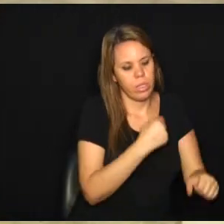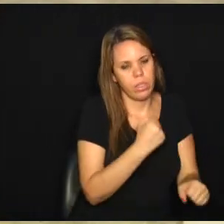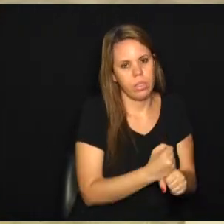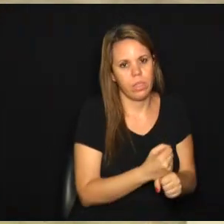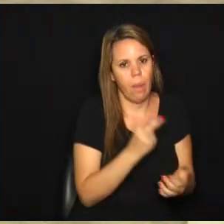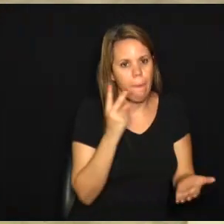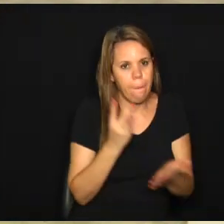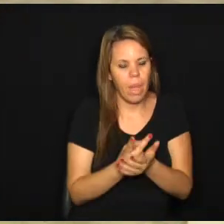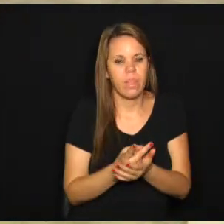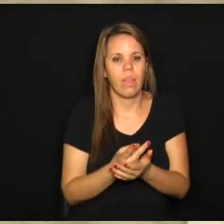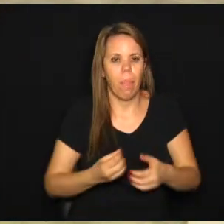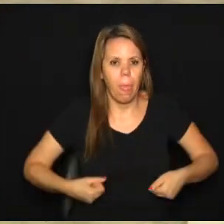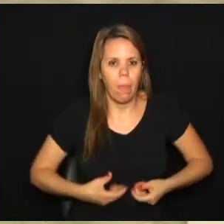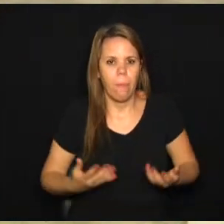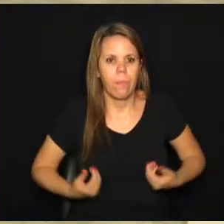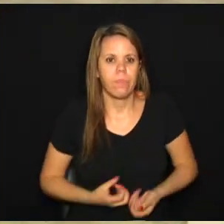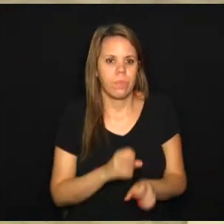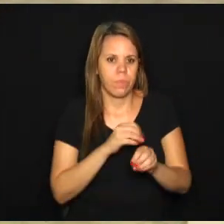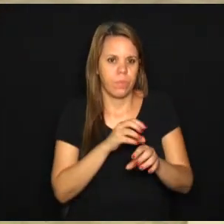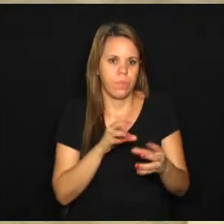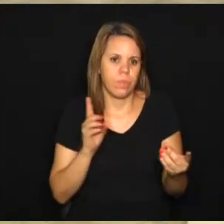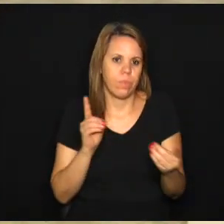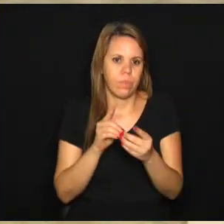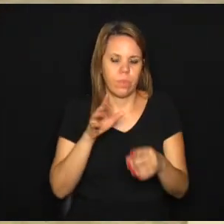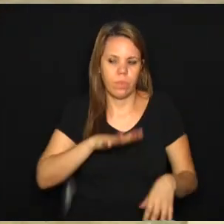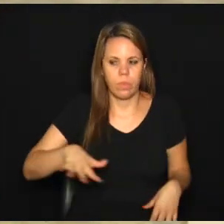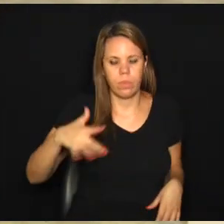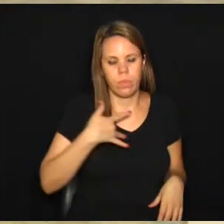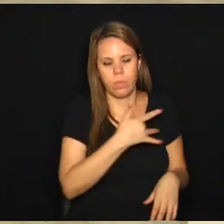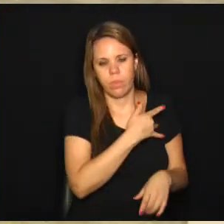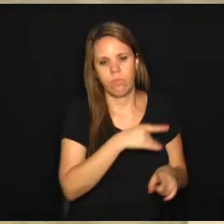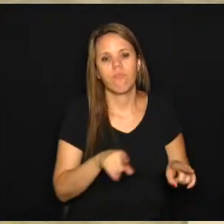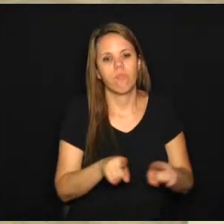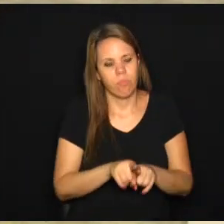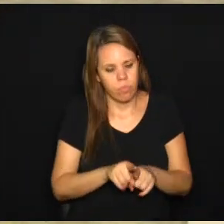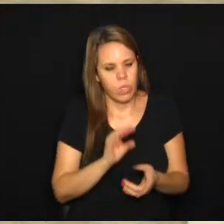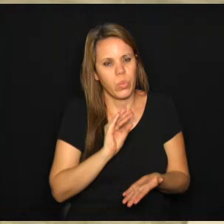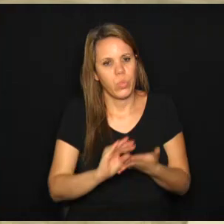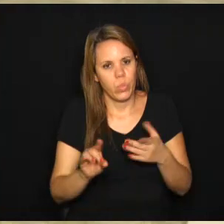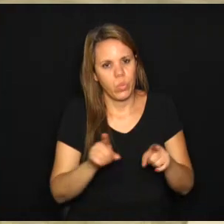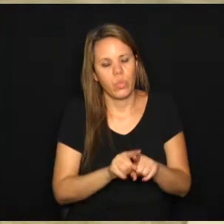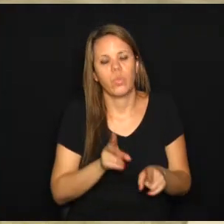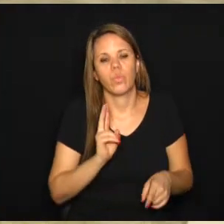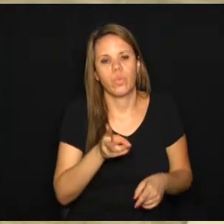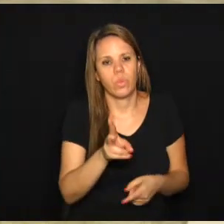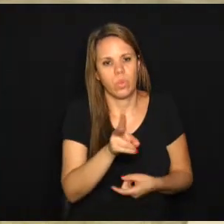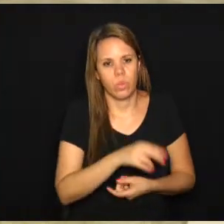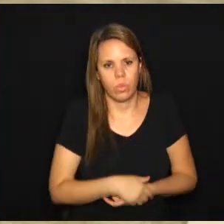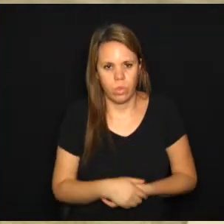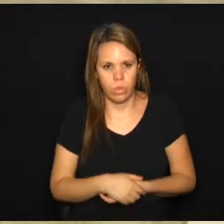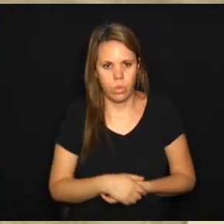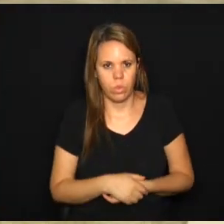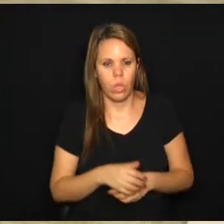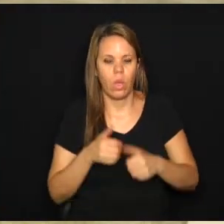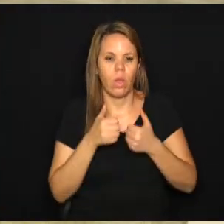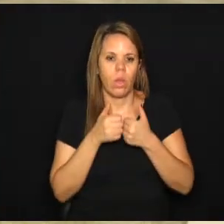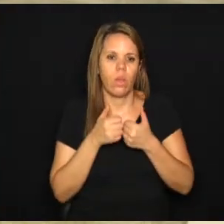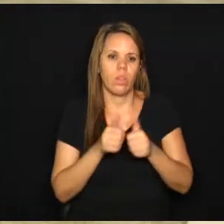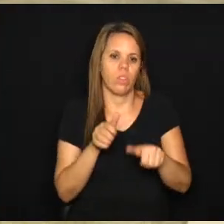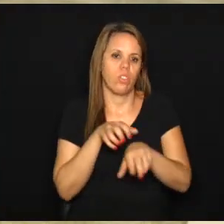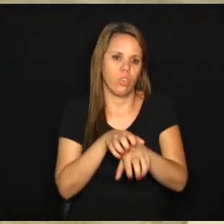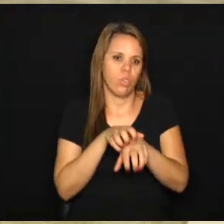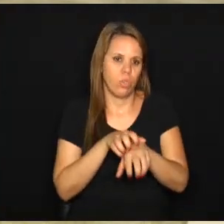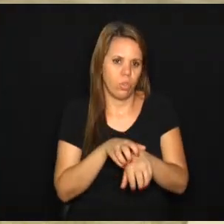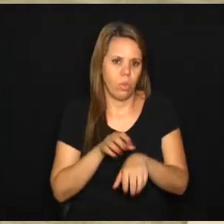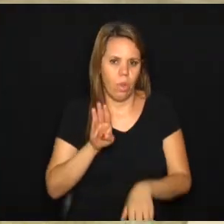manter os gastos com a educação, manter o atendimento na saúde e continuar o investimento na área de transportes, em especial